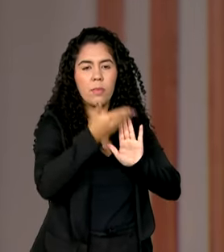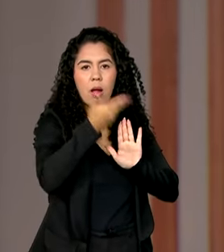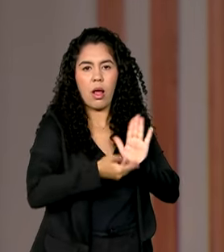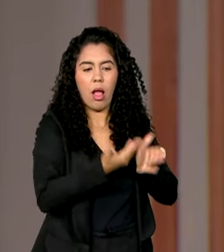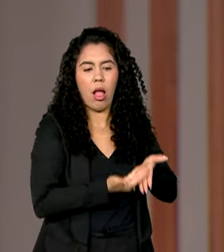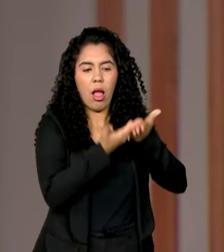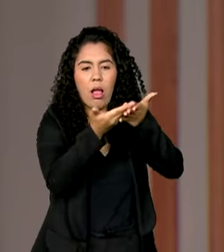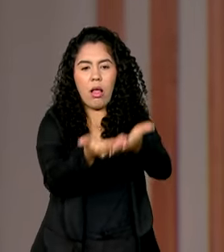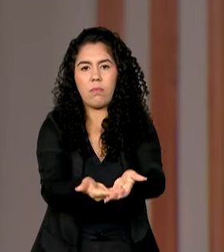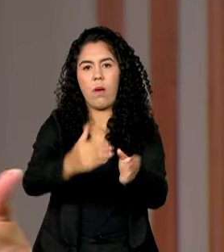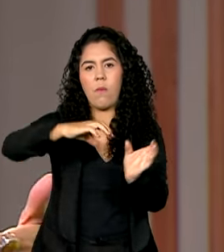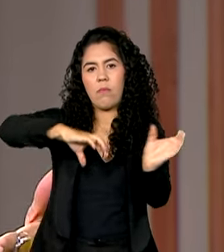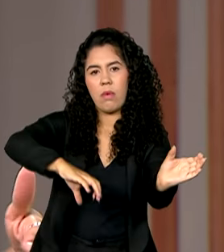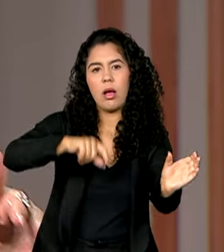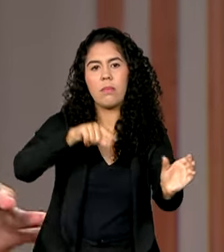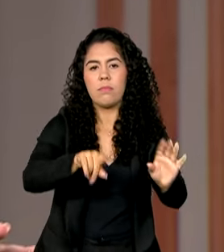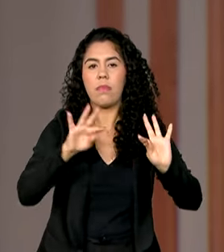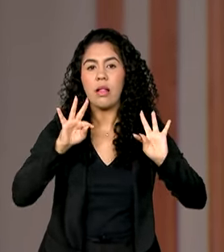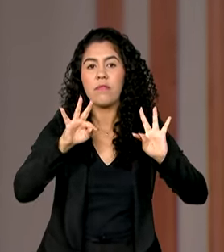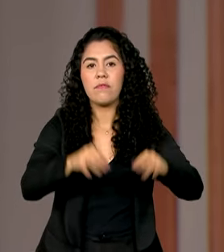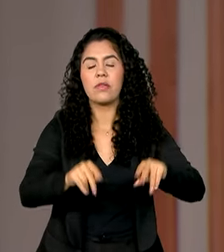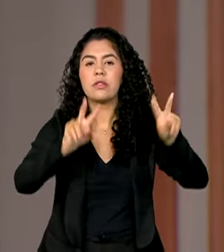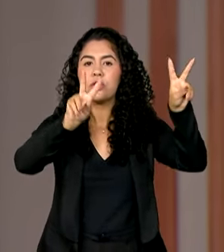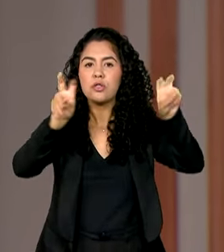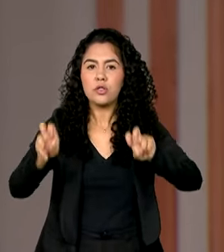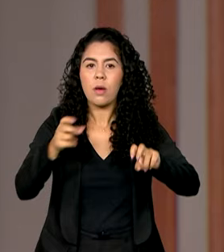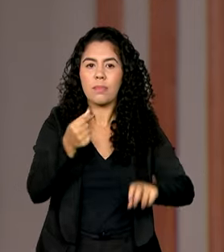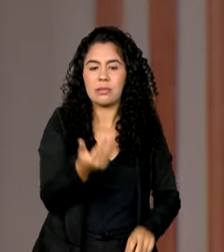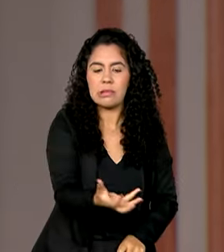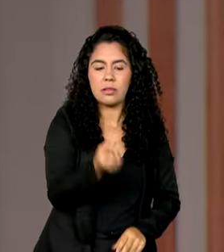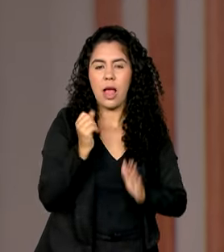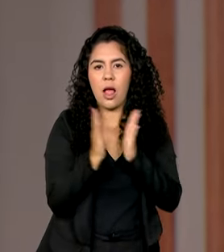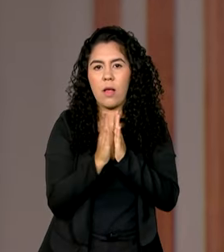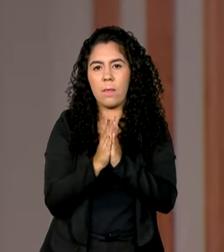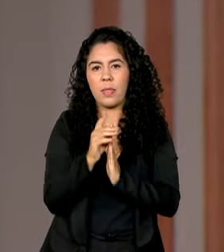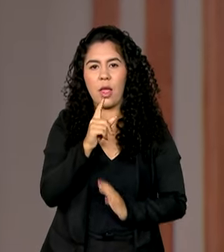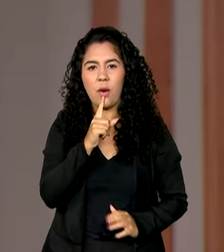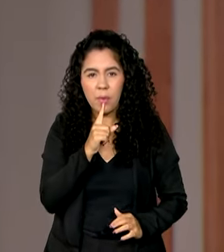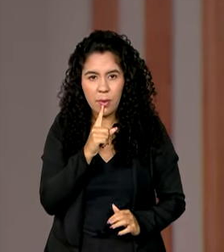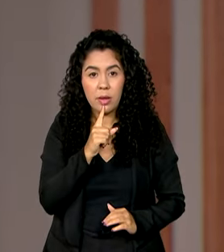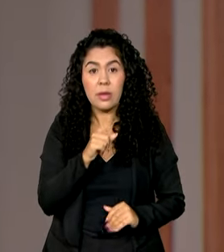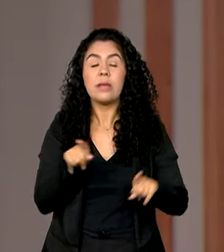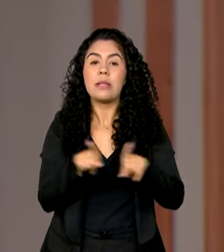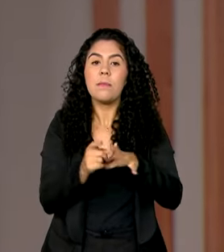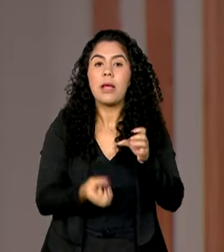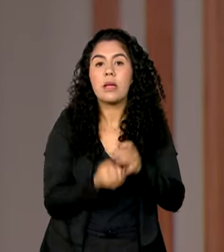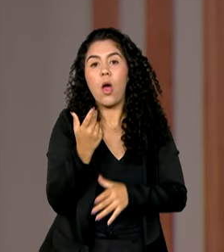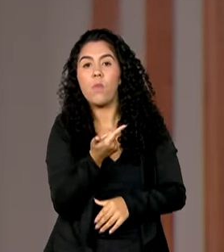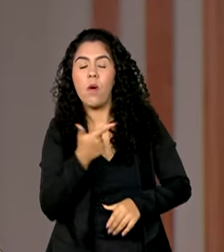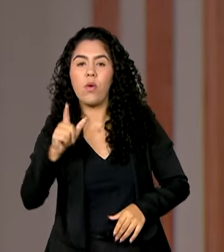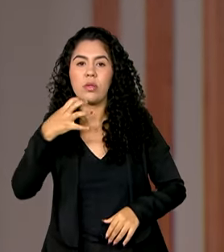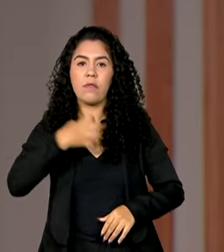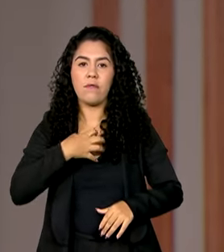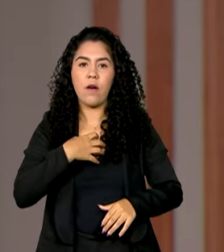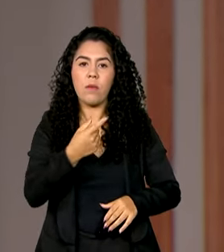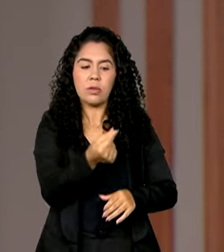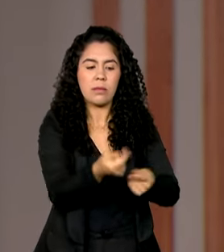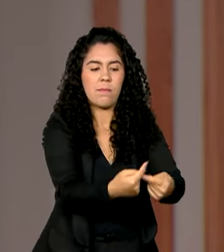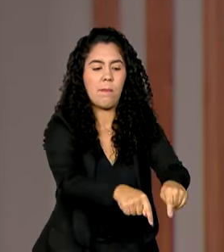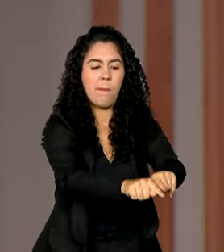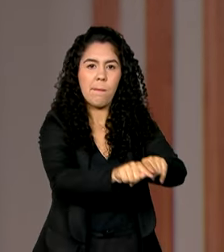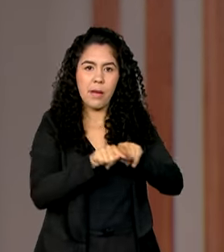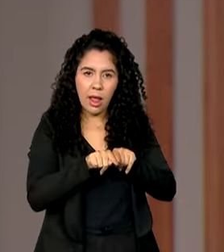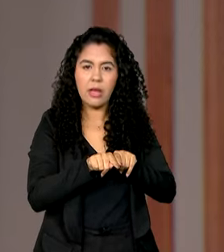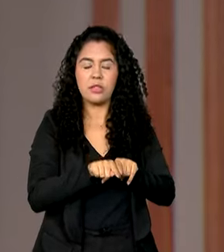Nacional para encerrar a modalidade do saque aniversário do FGTS e a criação de uma espécie de empréstimo consignado